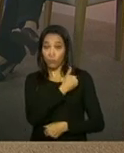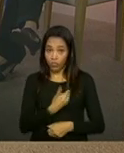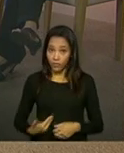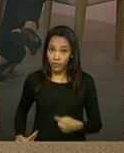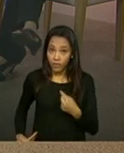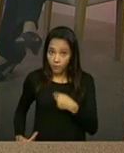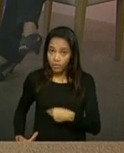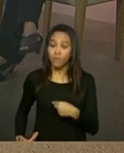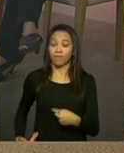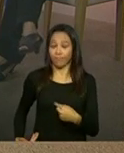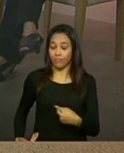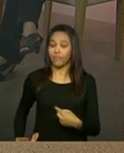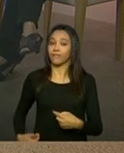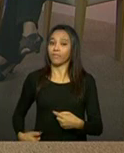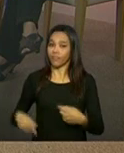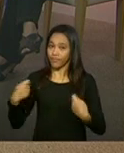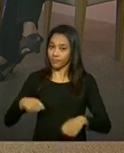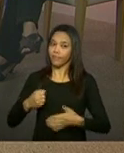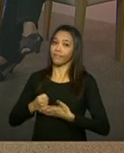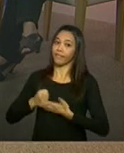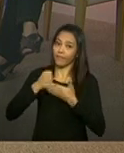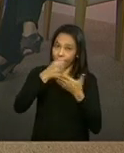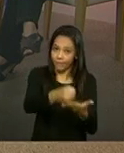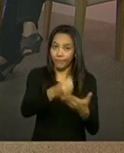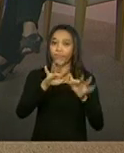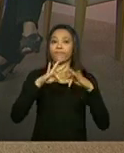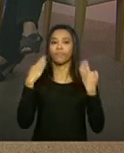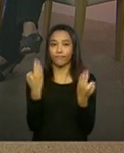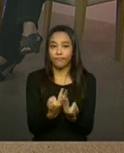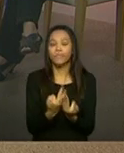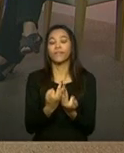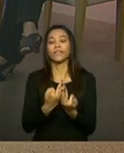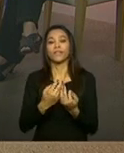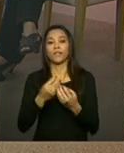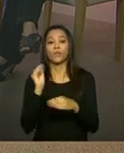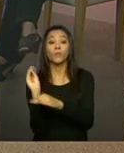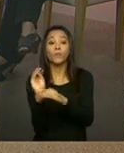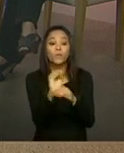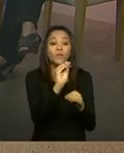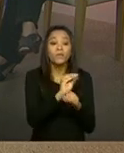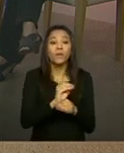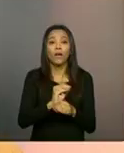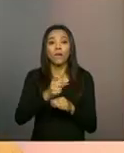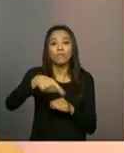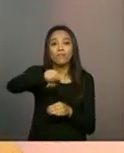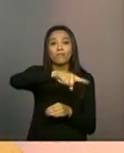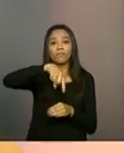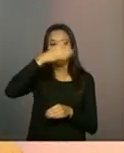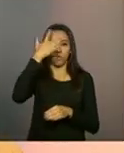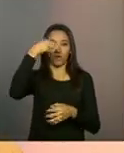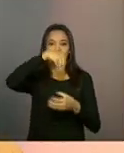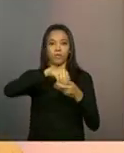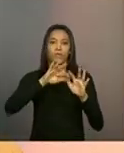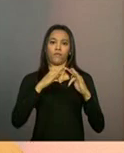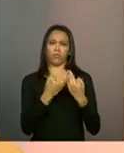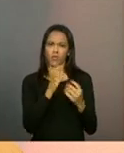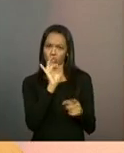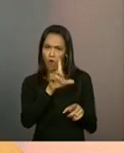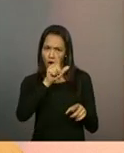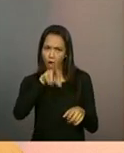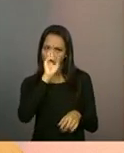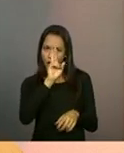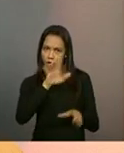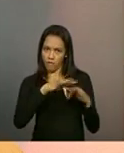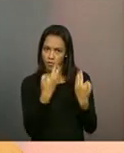um apoio à família, né? A responsabilidade de cuidar dos seus membros não é só da família. O Estado deve